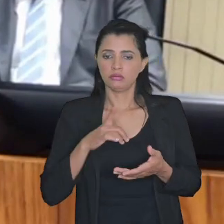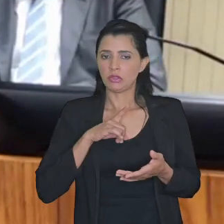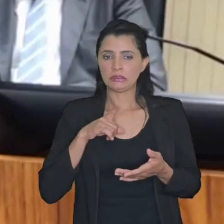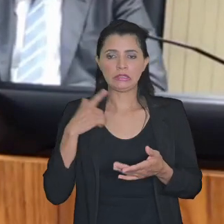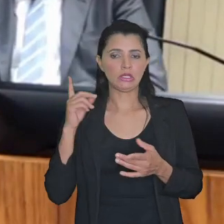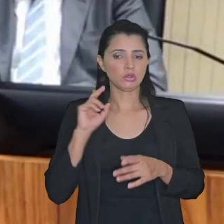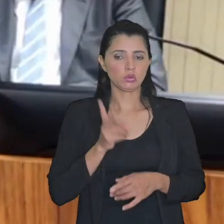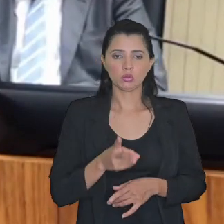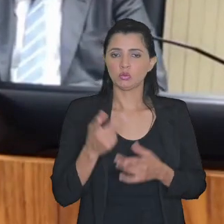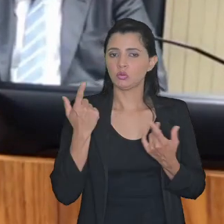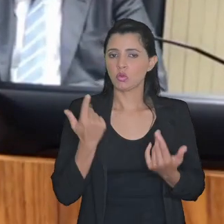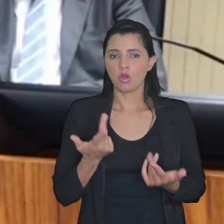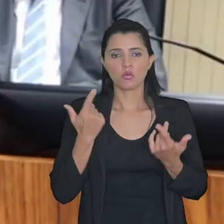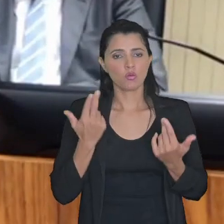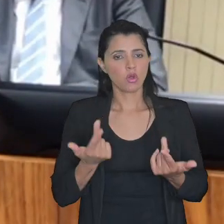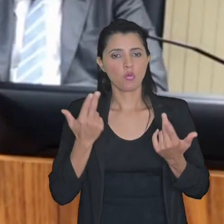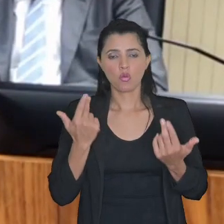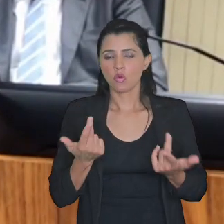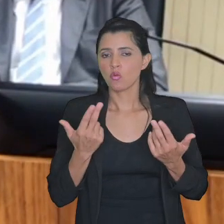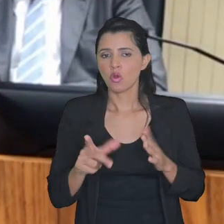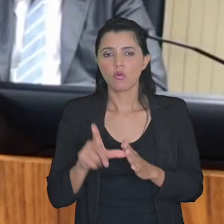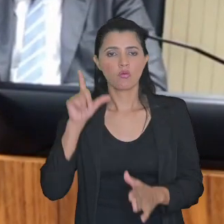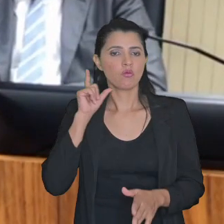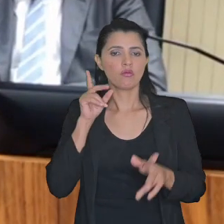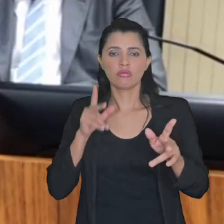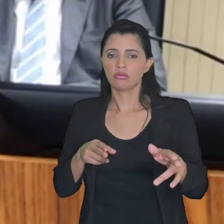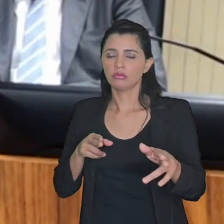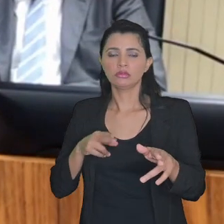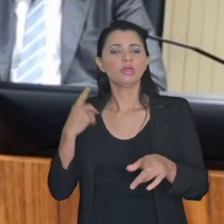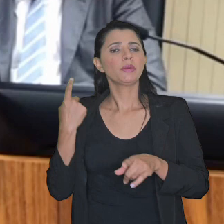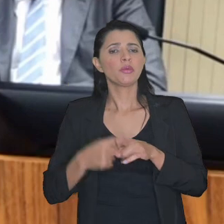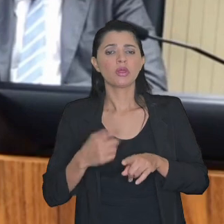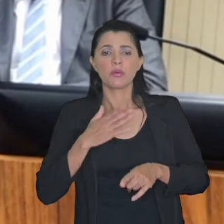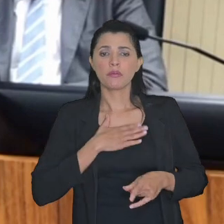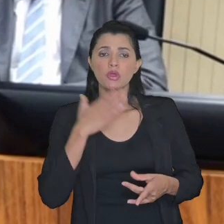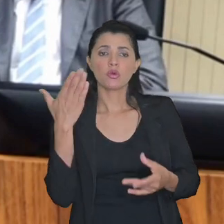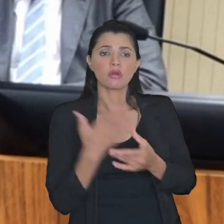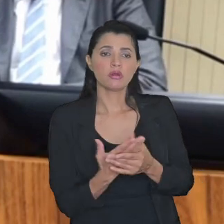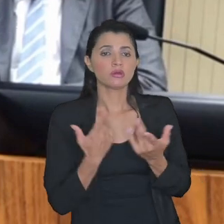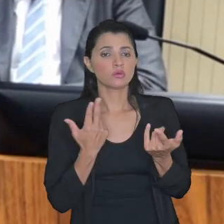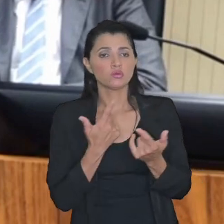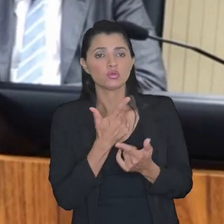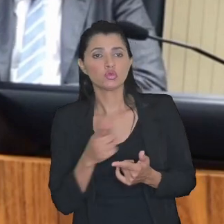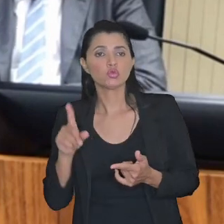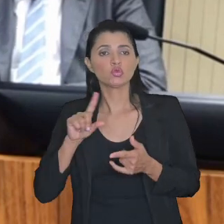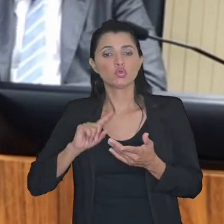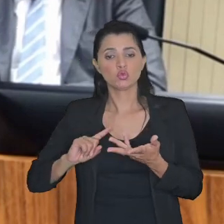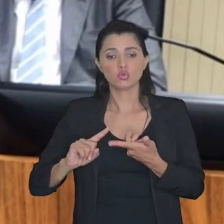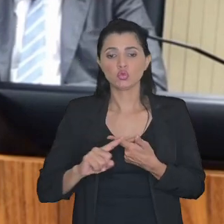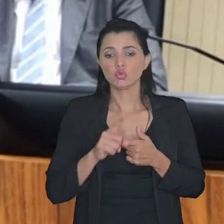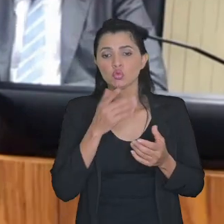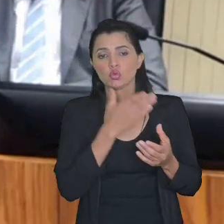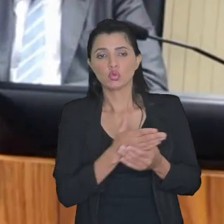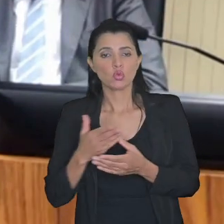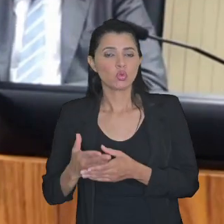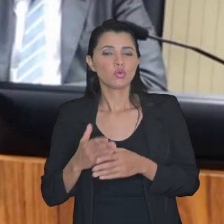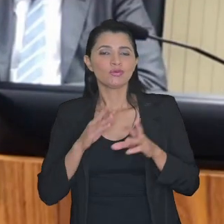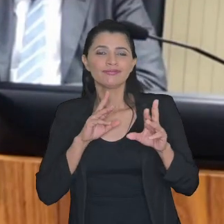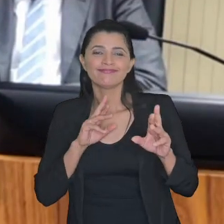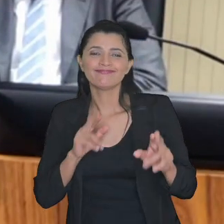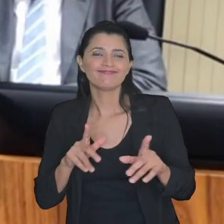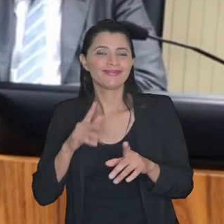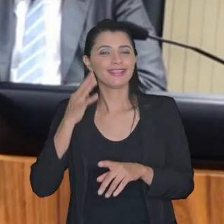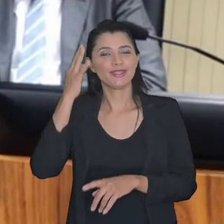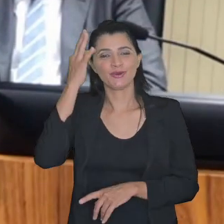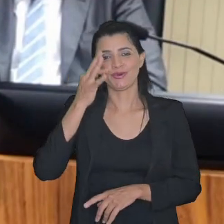continuam exatamente na mesma situação de antes porque os meus casos assim como todos os casos não são